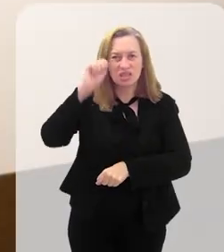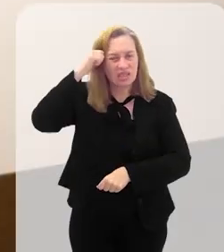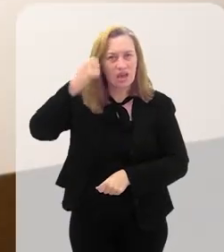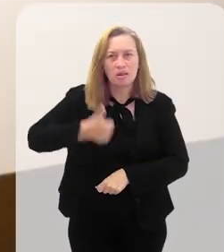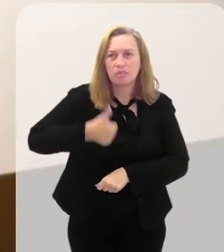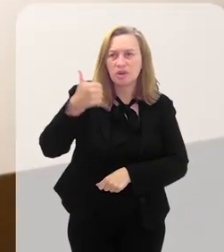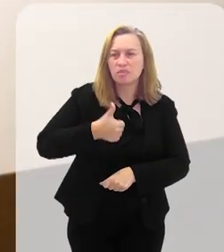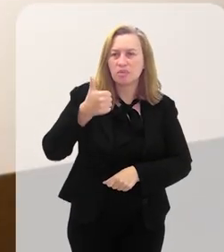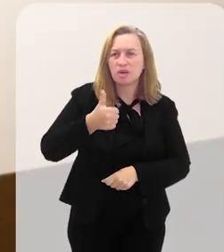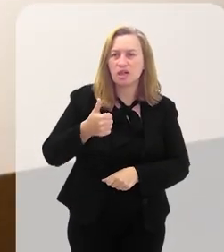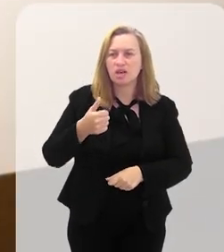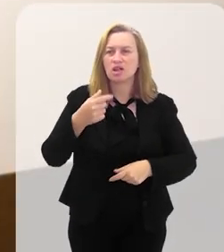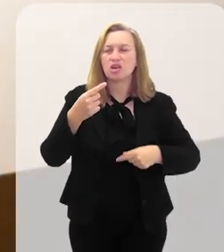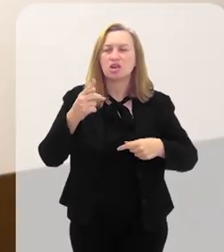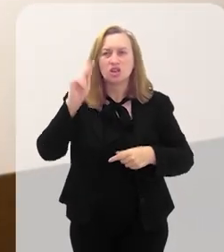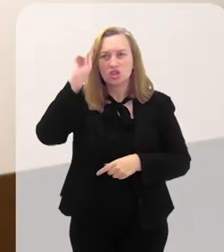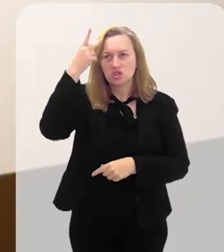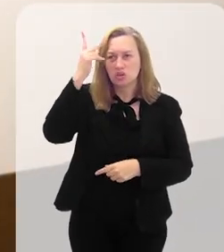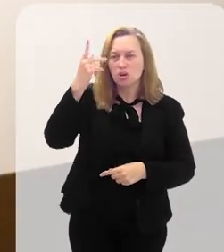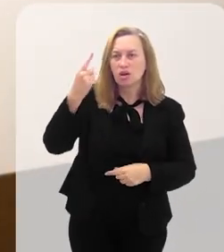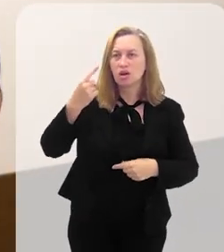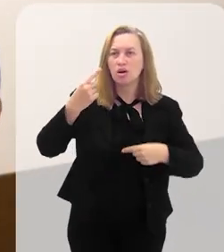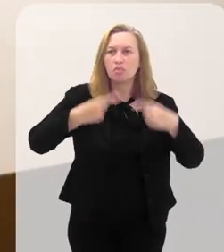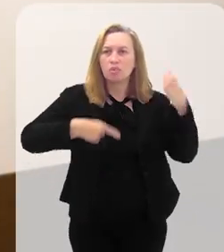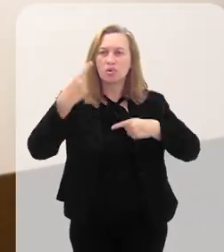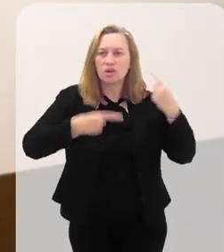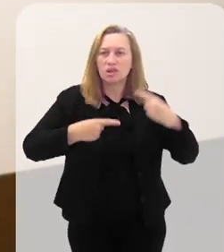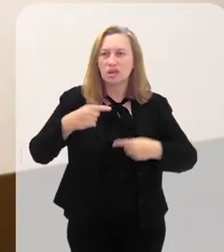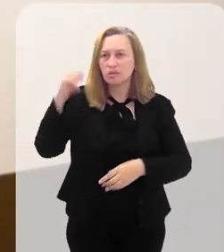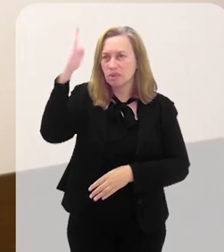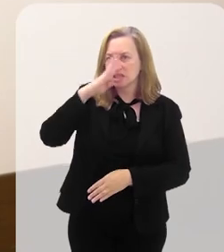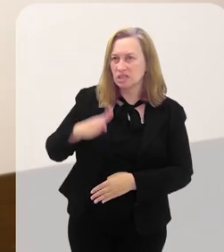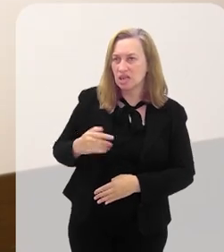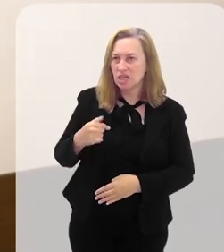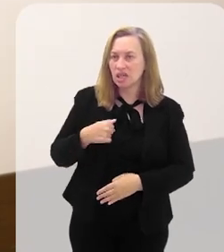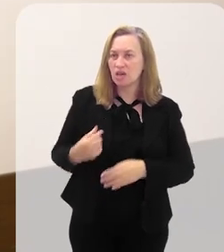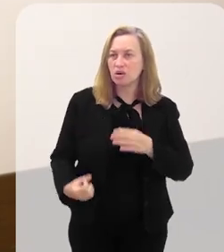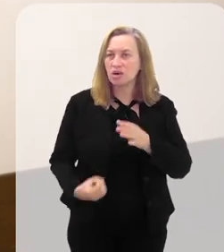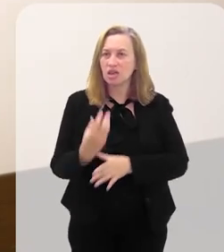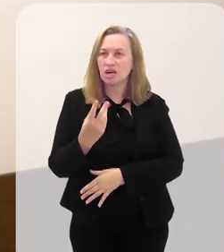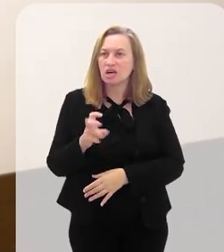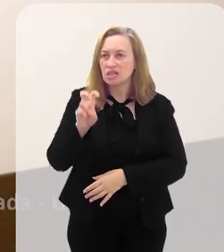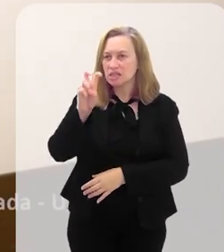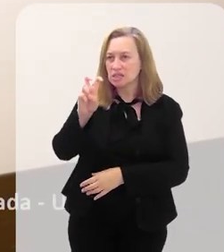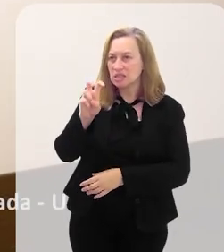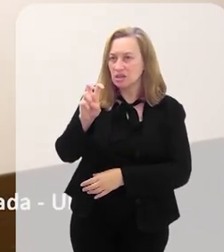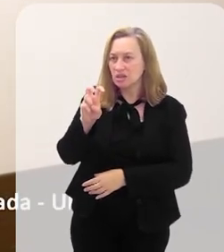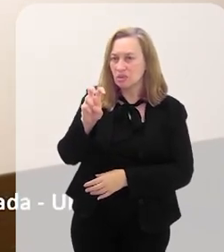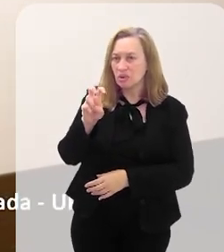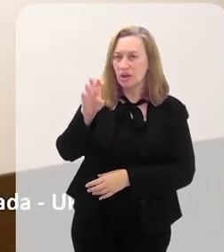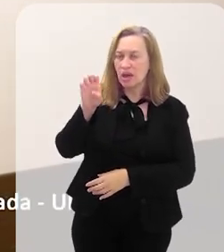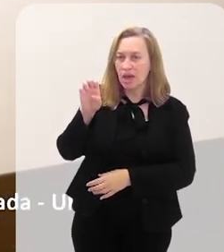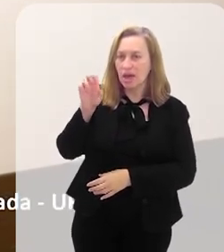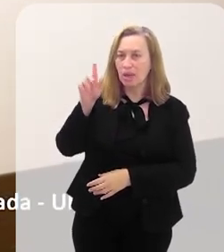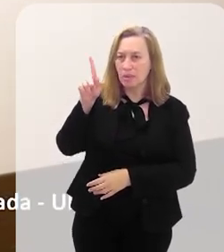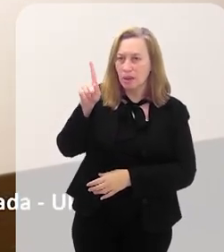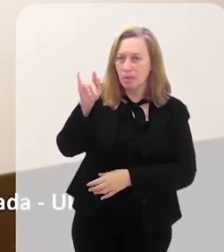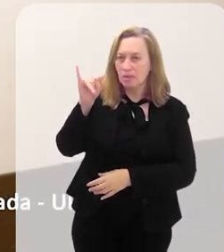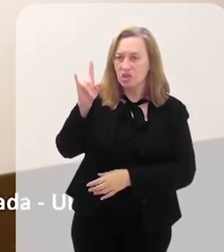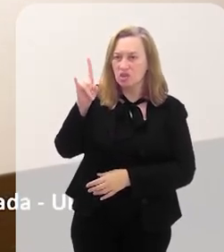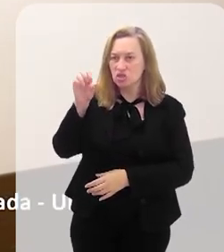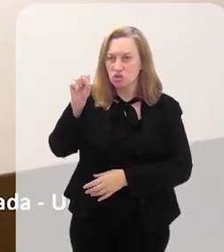primeira história política do movimento negro brasileiro, do qual eu sou o autor dessa série. Cinco episódios. Que vai contar tudo isso